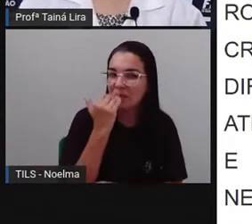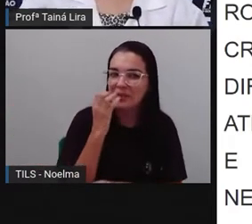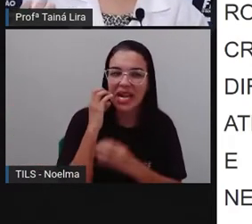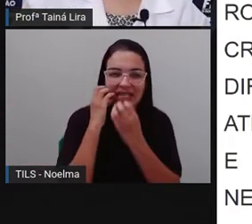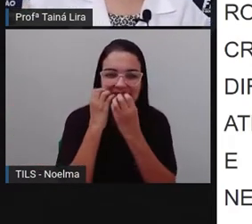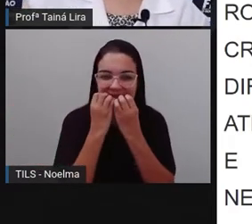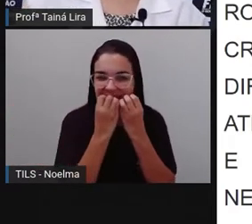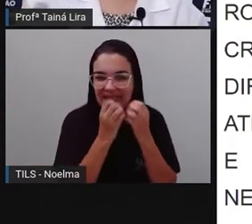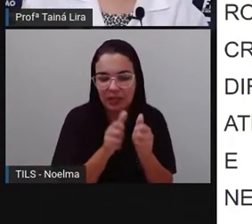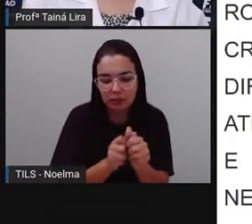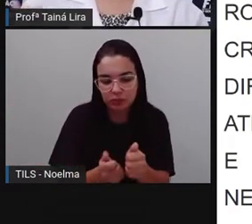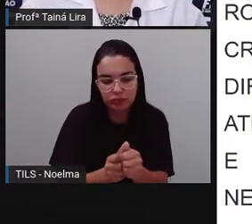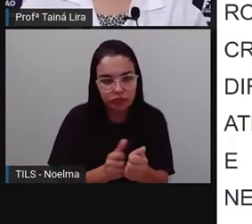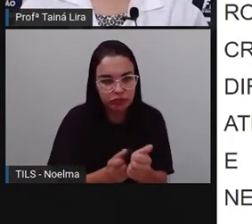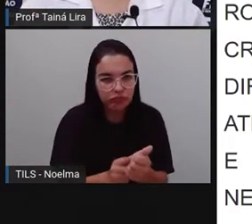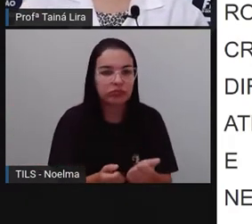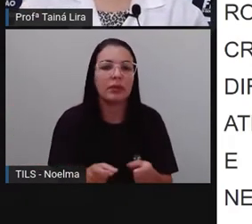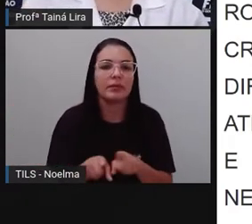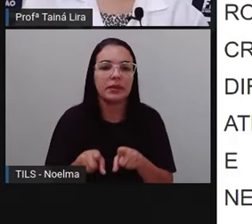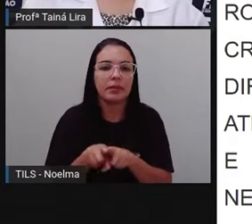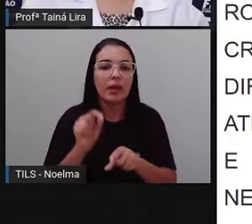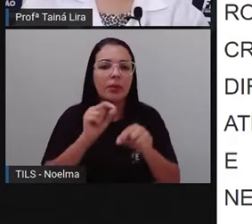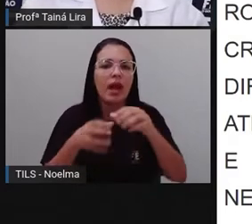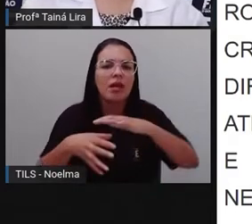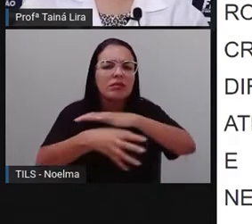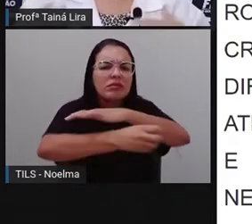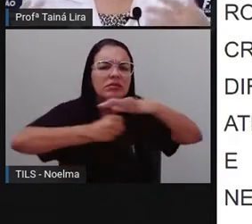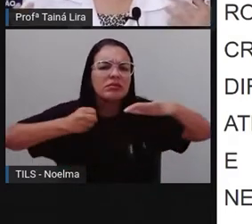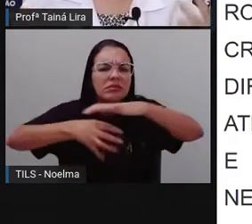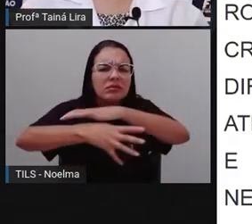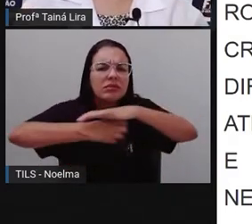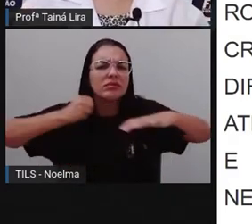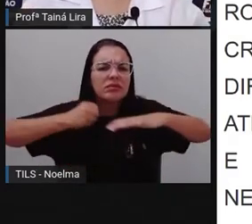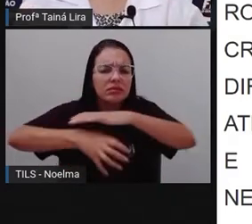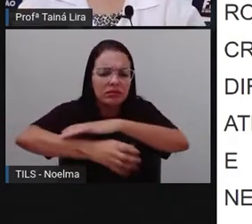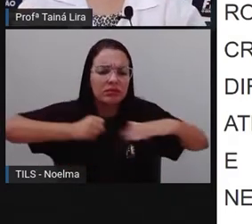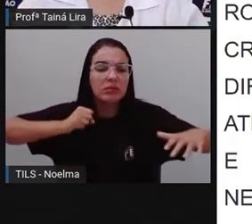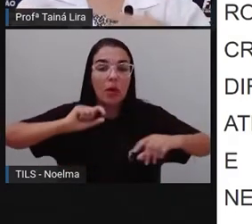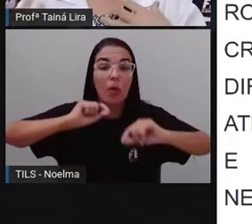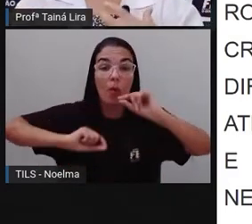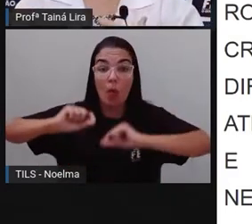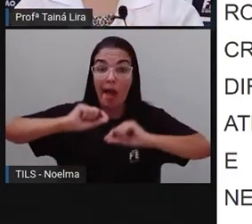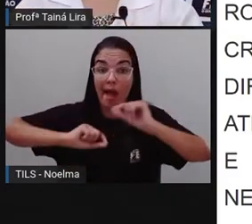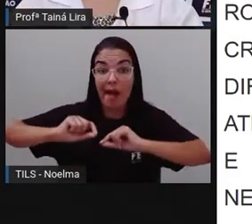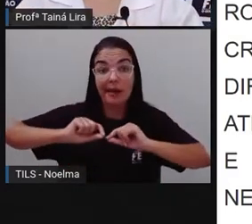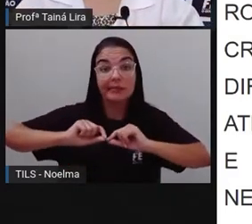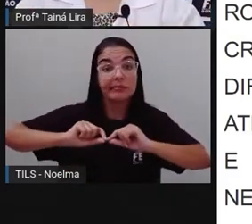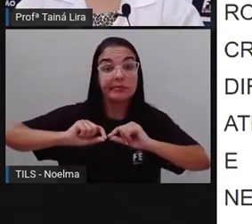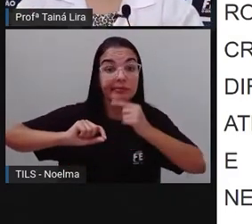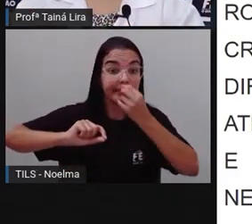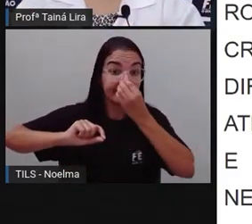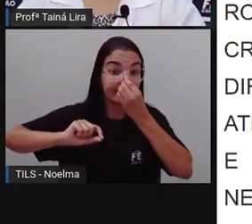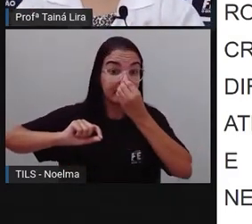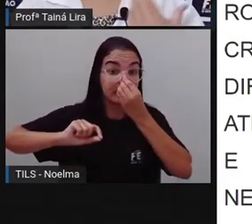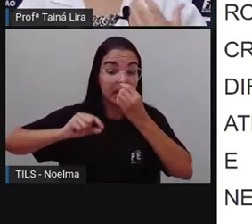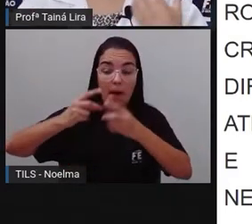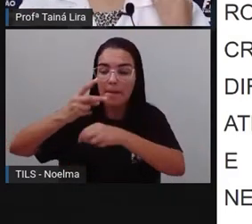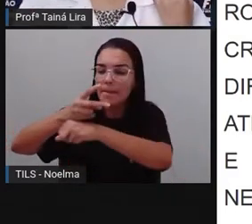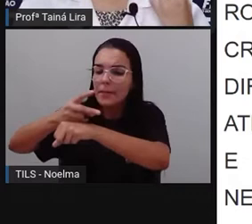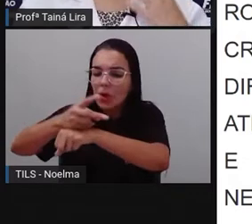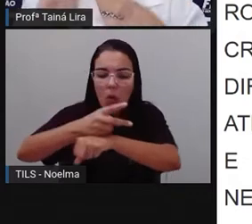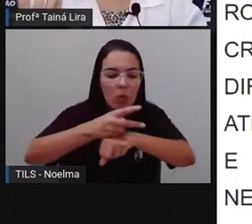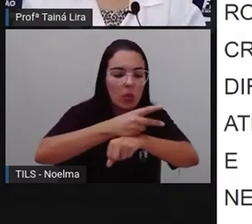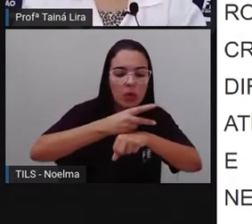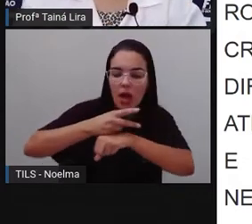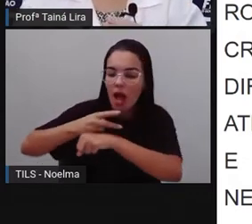E tem a questão do extrativismo. E o que é extrativismo? É procurar, né, algumas riquezas